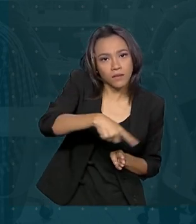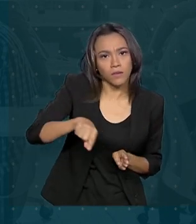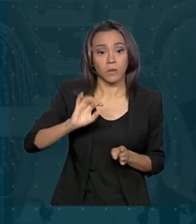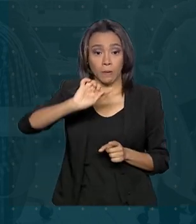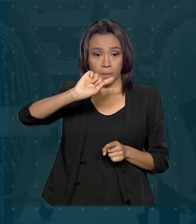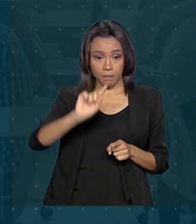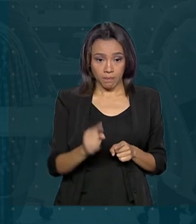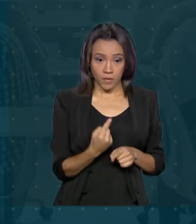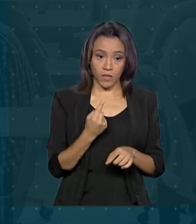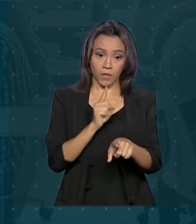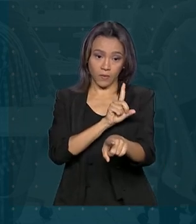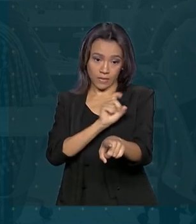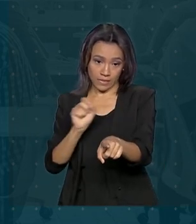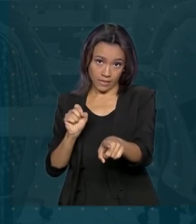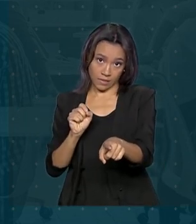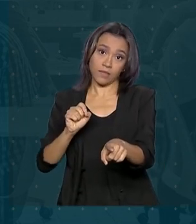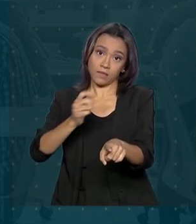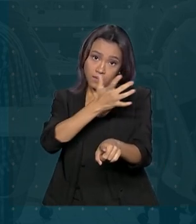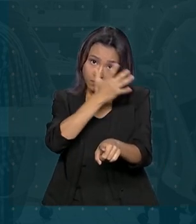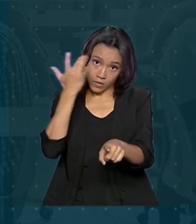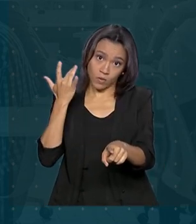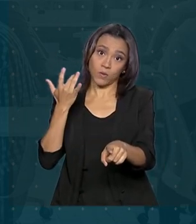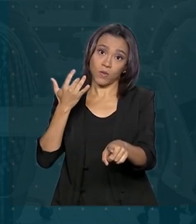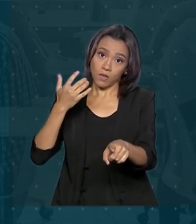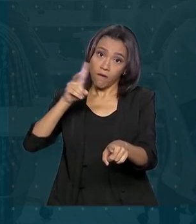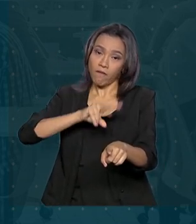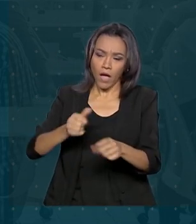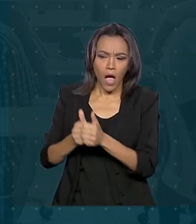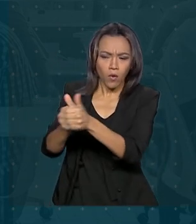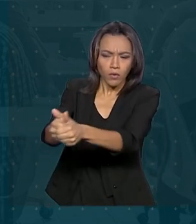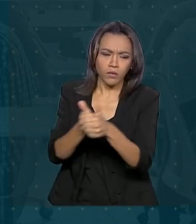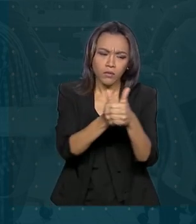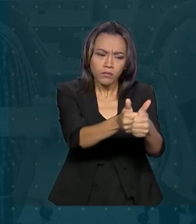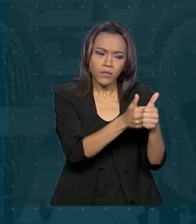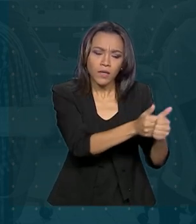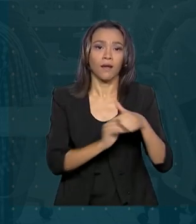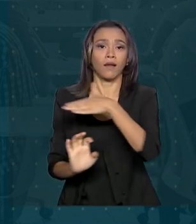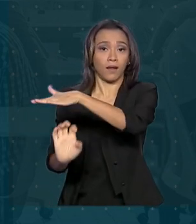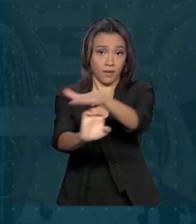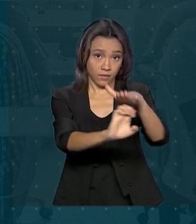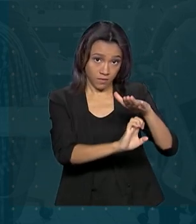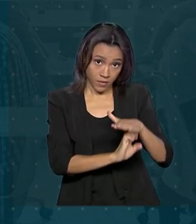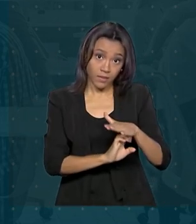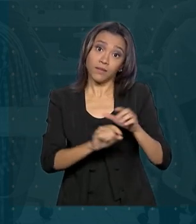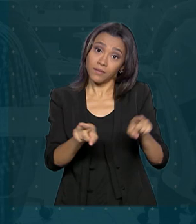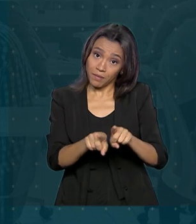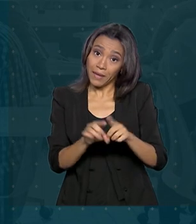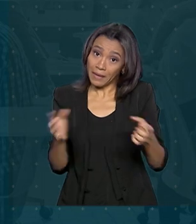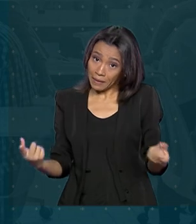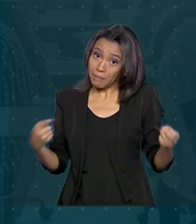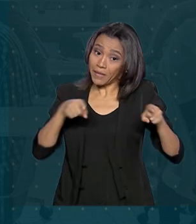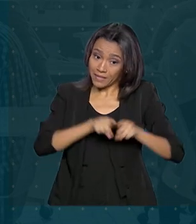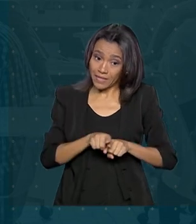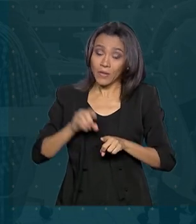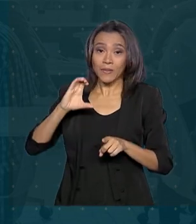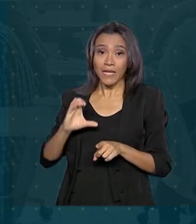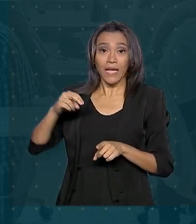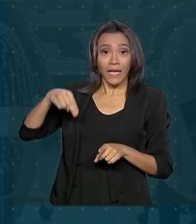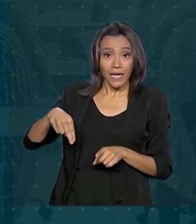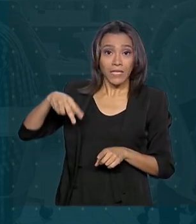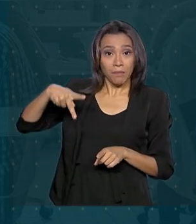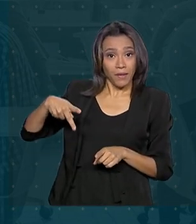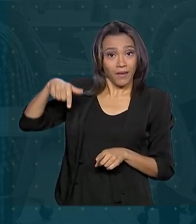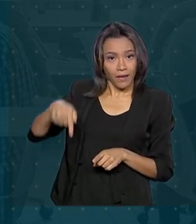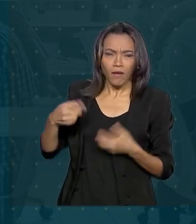.100 agentes locais de inovação vão acompanhar as empresas individualmente em parceria com o CNPq. Para